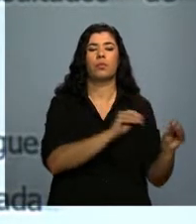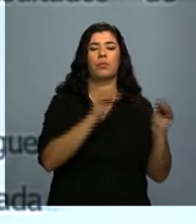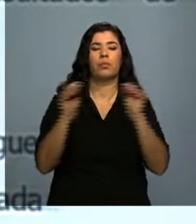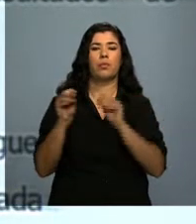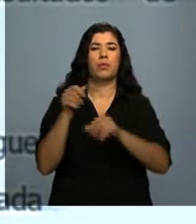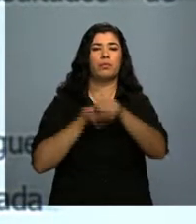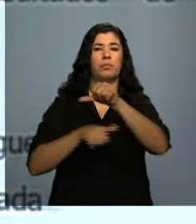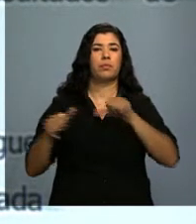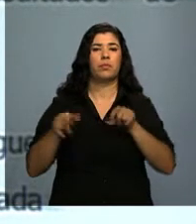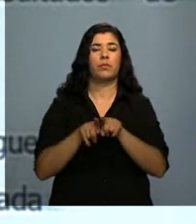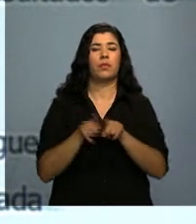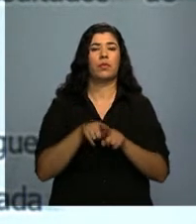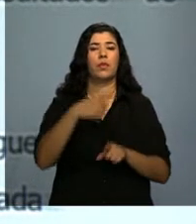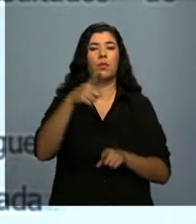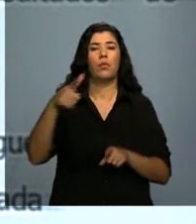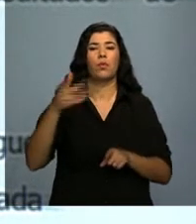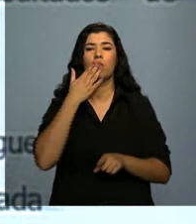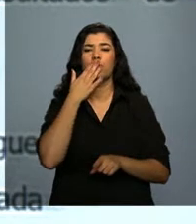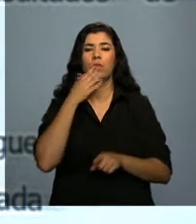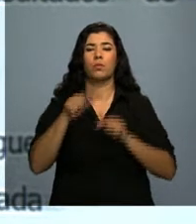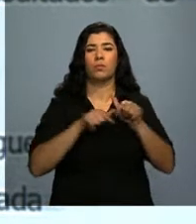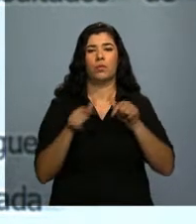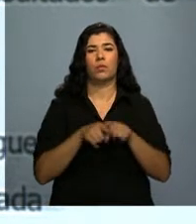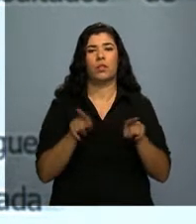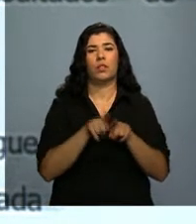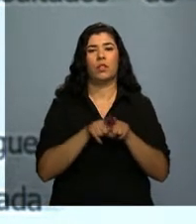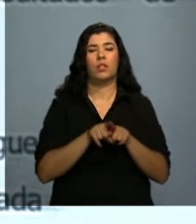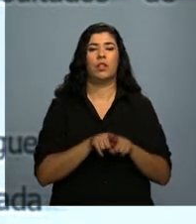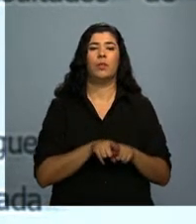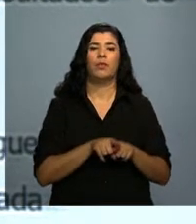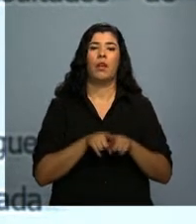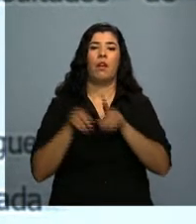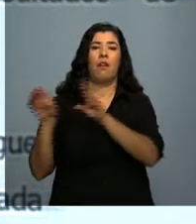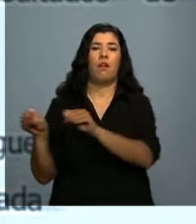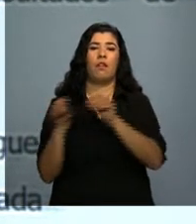E outras funcionalidades. Importar requisição transfusional,